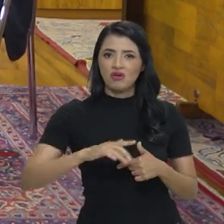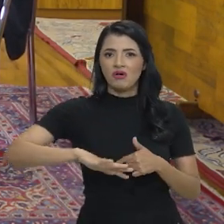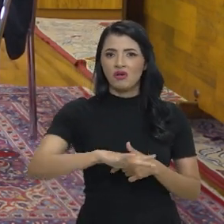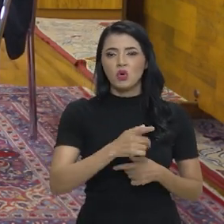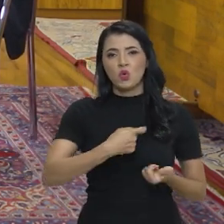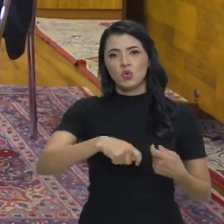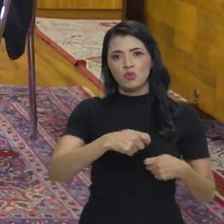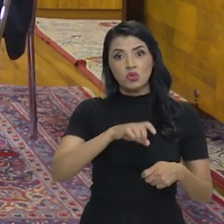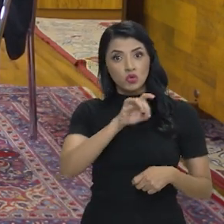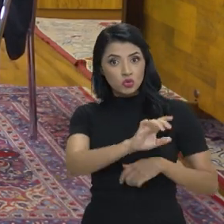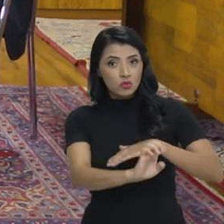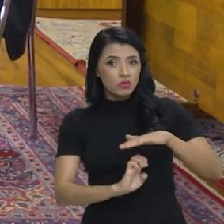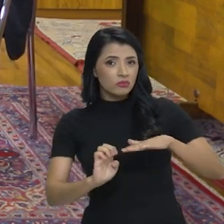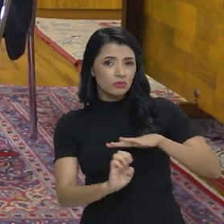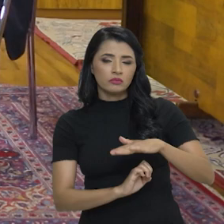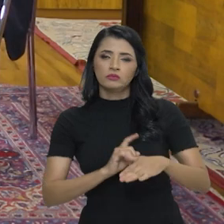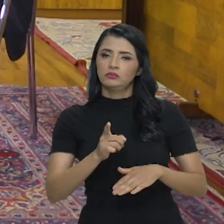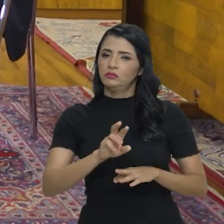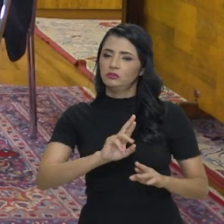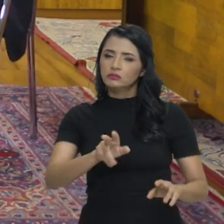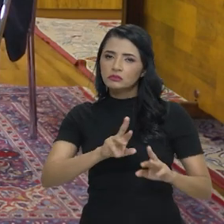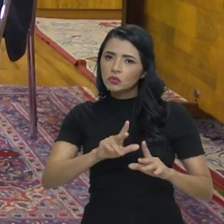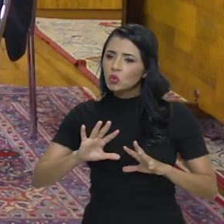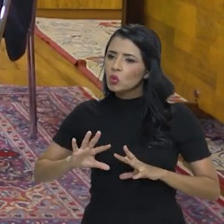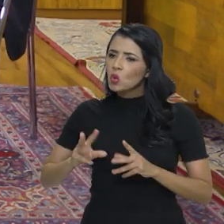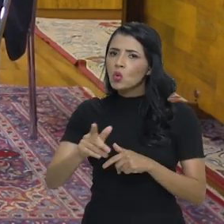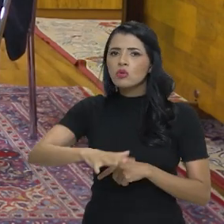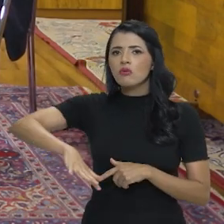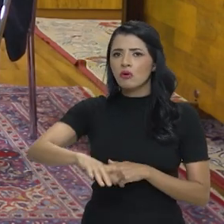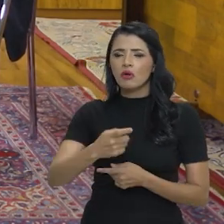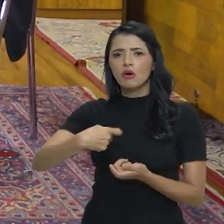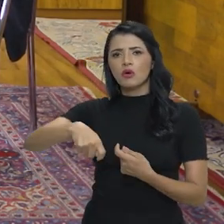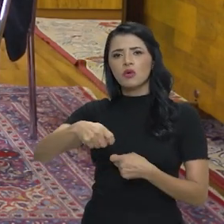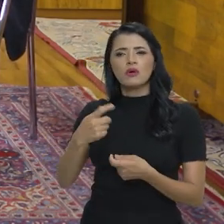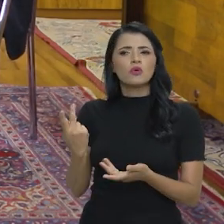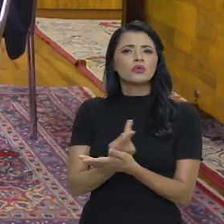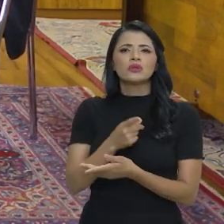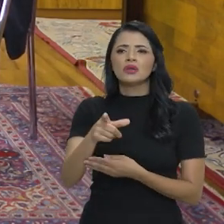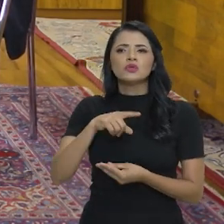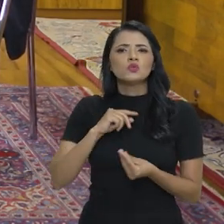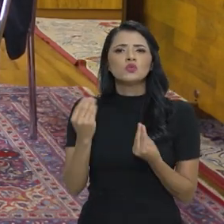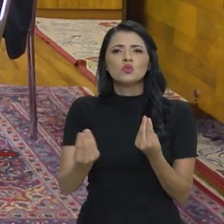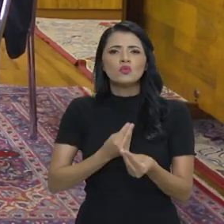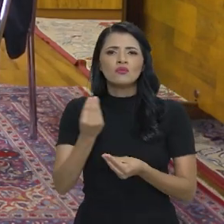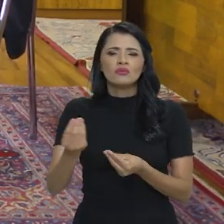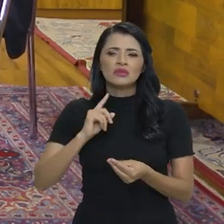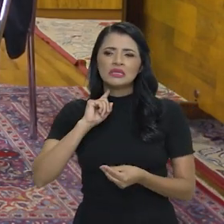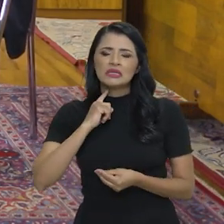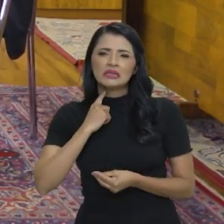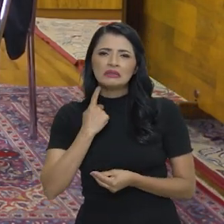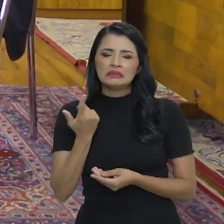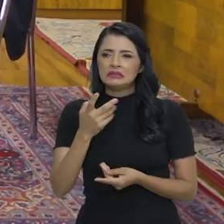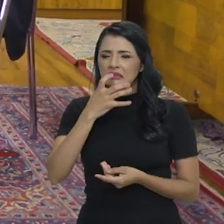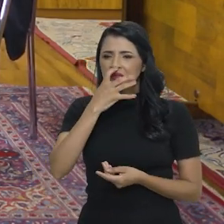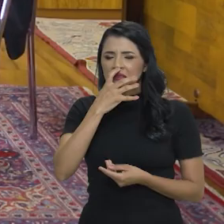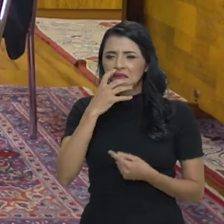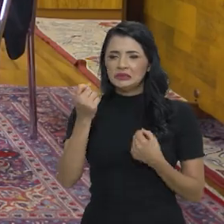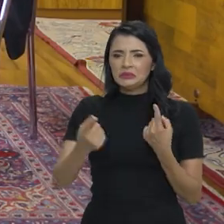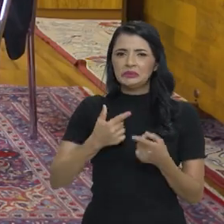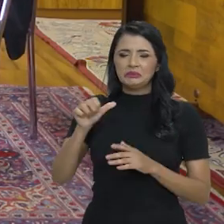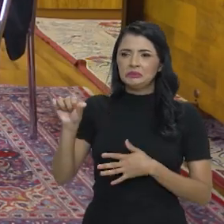aquela determinada empresa. O conjunto da atividade econômica acaba sendo contaminado na imagem.